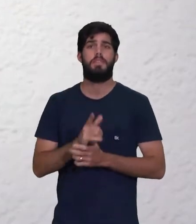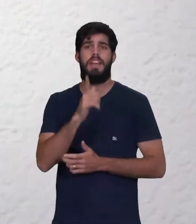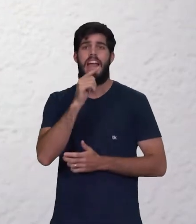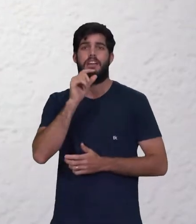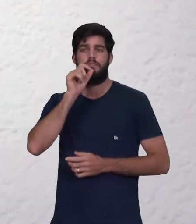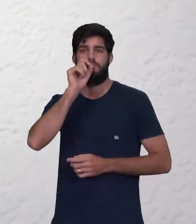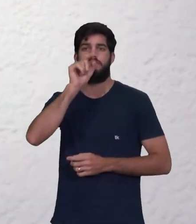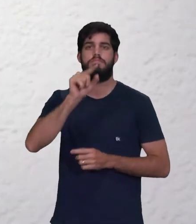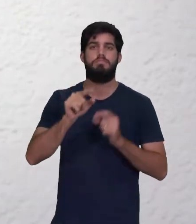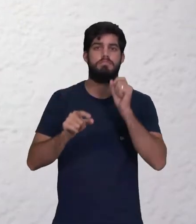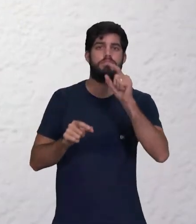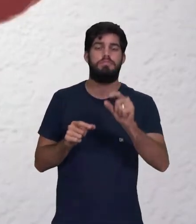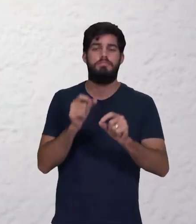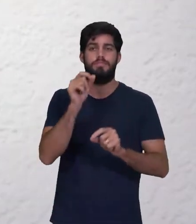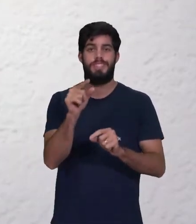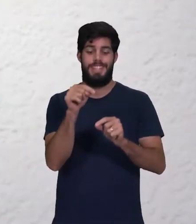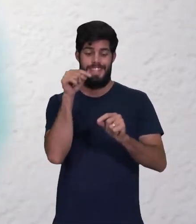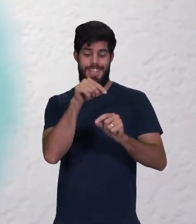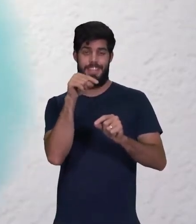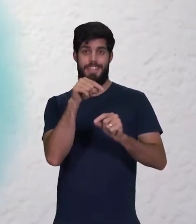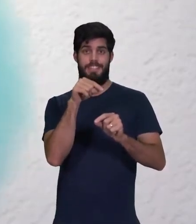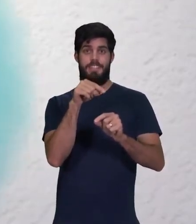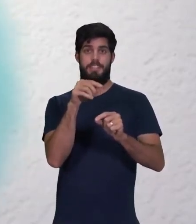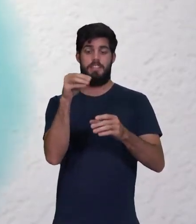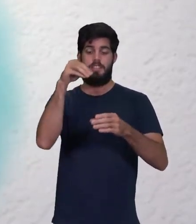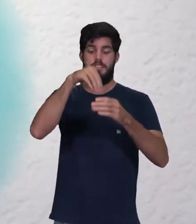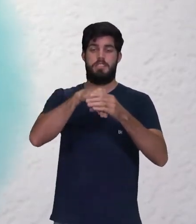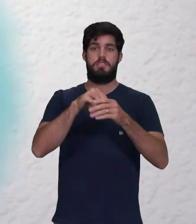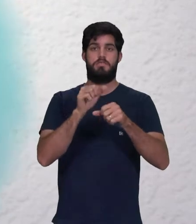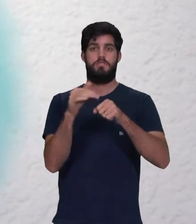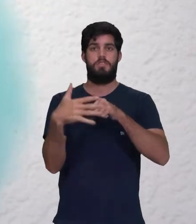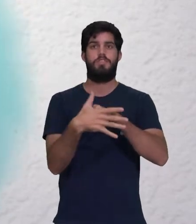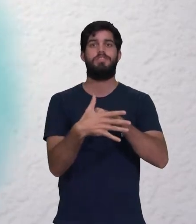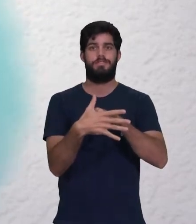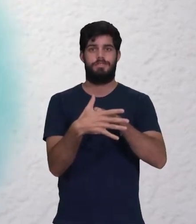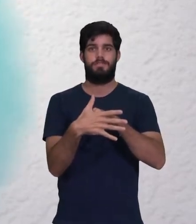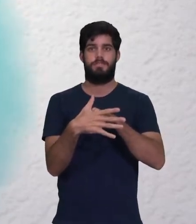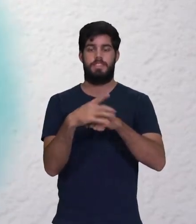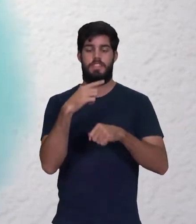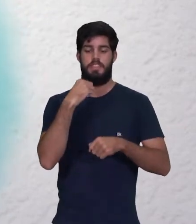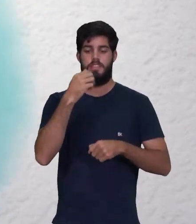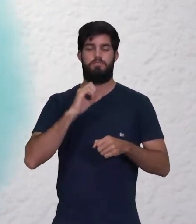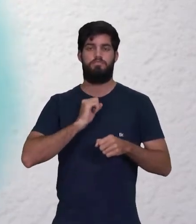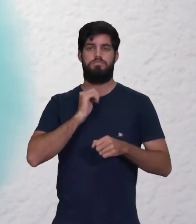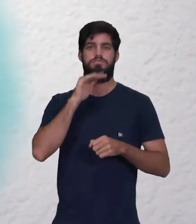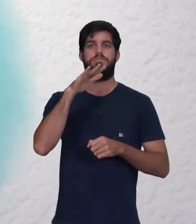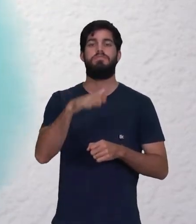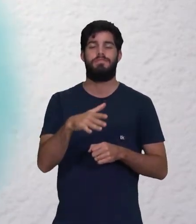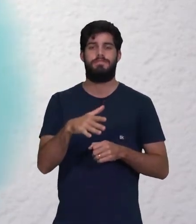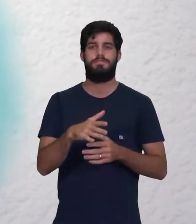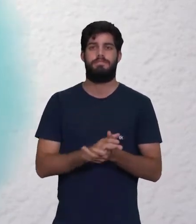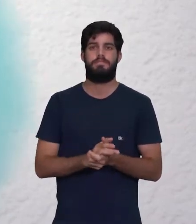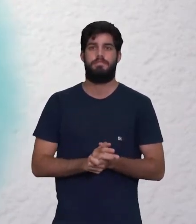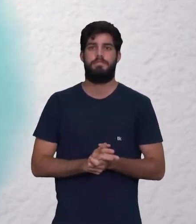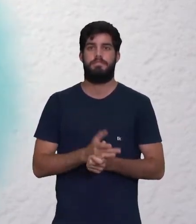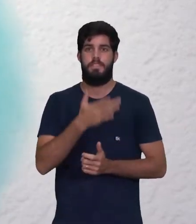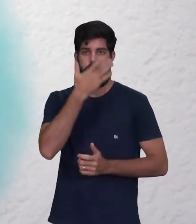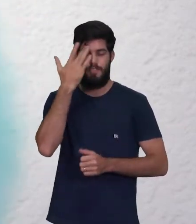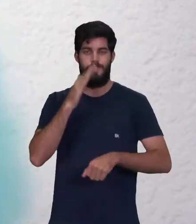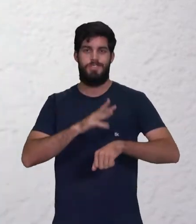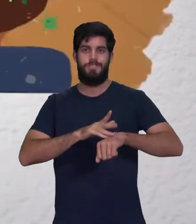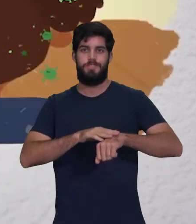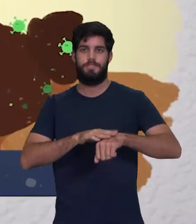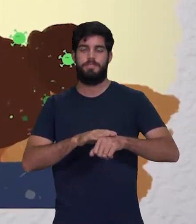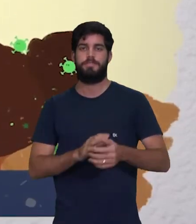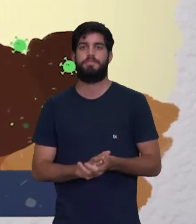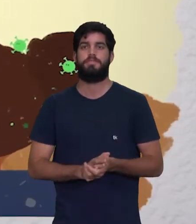pequenas gotículas que saem pela boca. São nessas gotículas que o corona pega carona e sai do corpo da pessoa infectada.